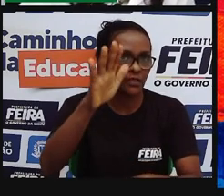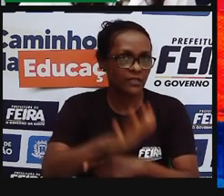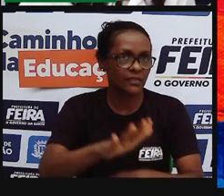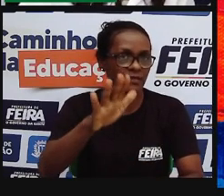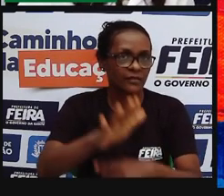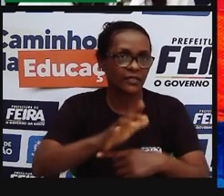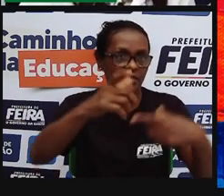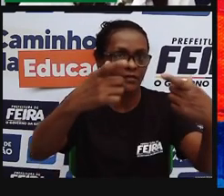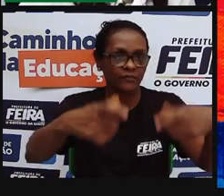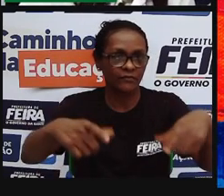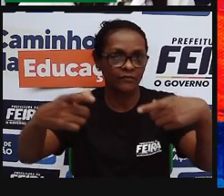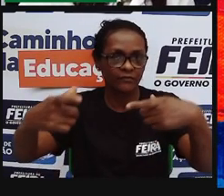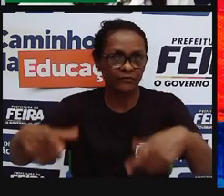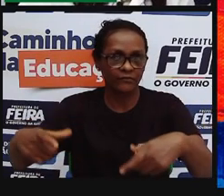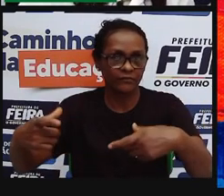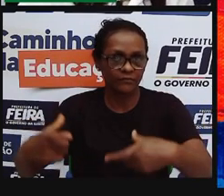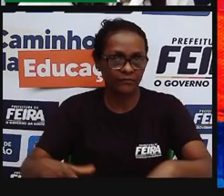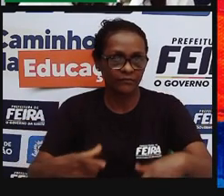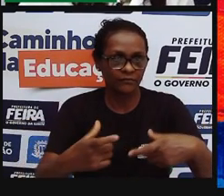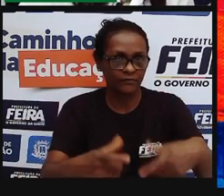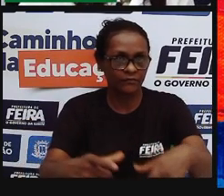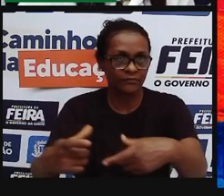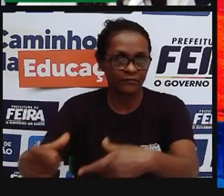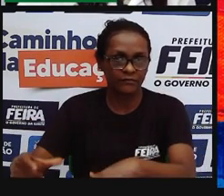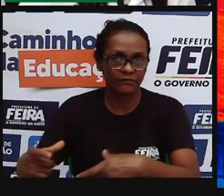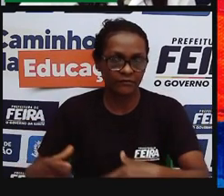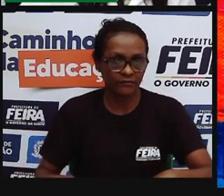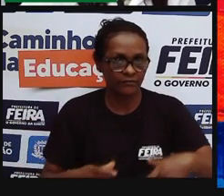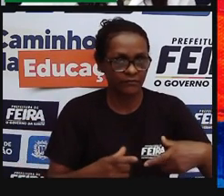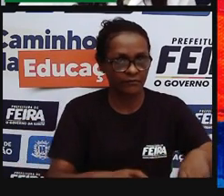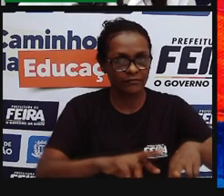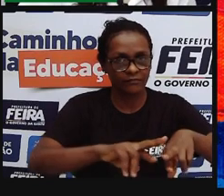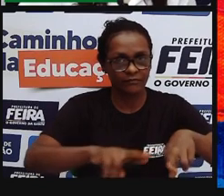ambientes, que nós já vimos que estão sendo cada vez mais